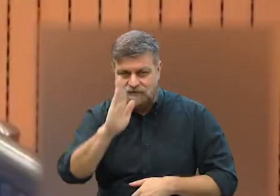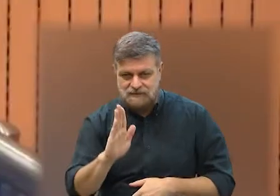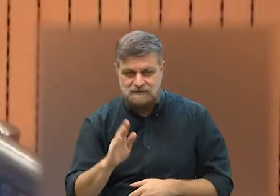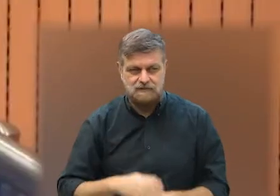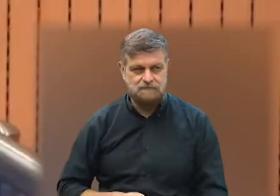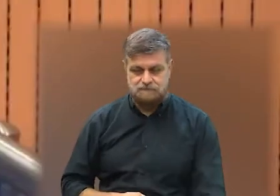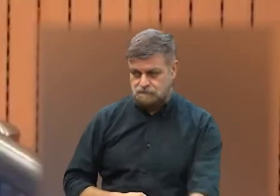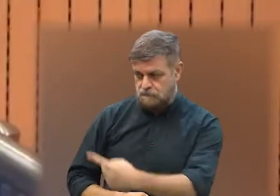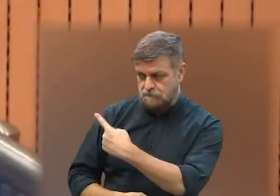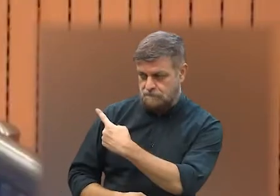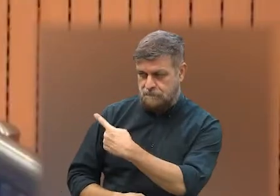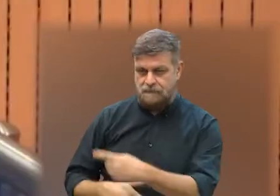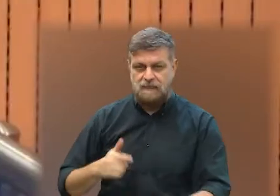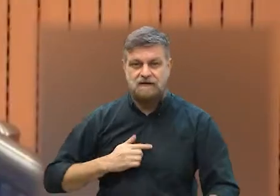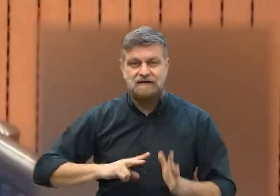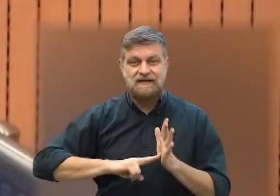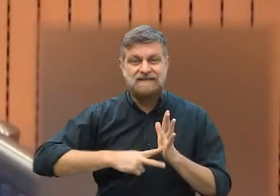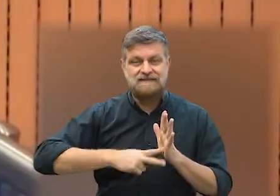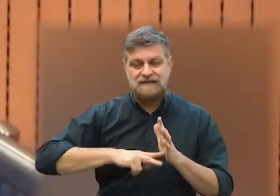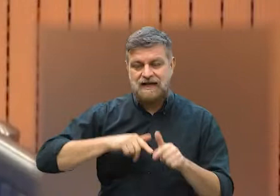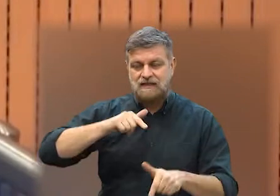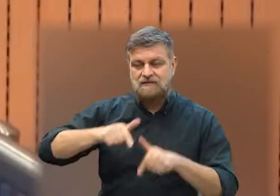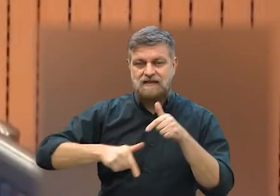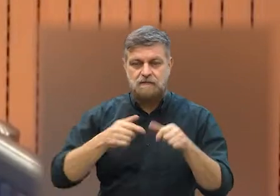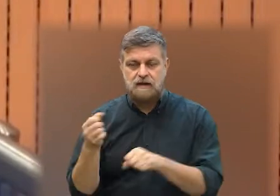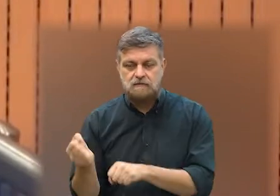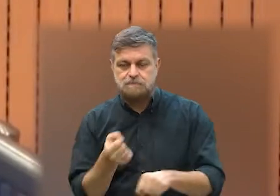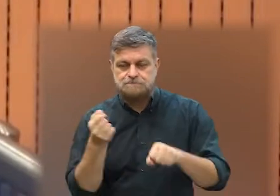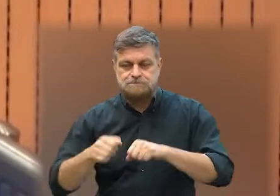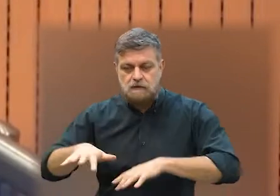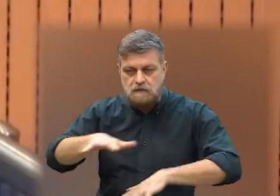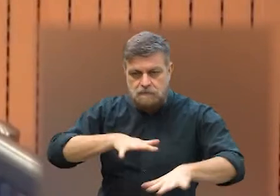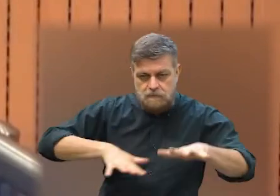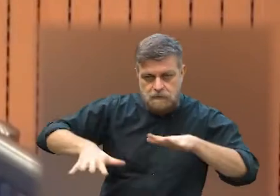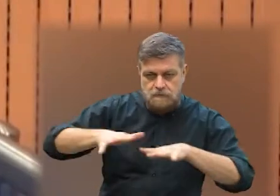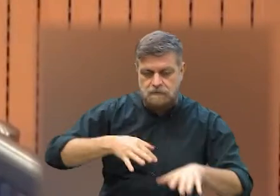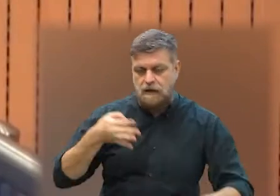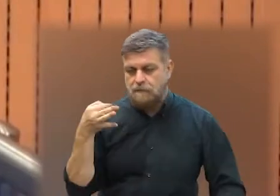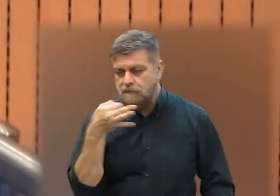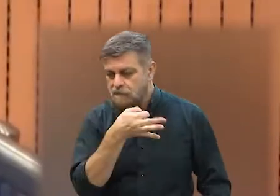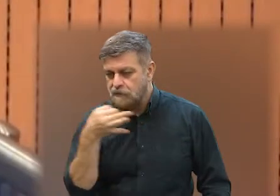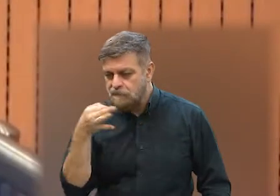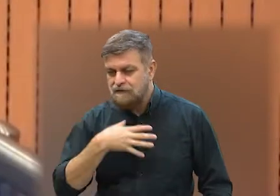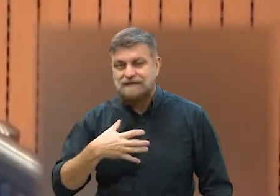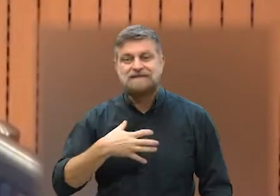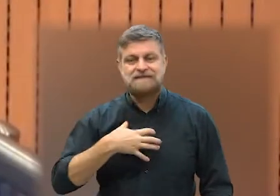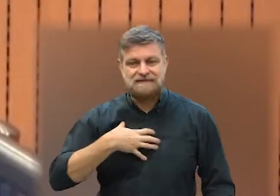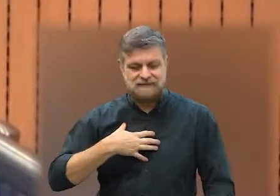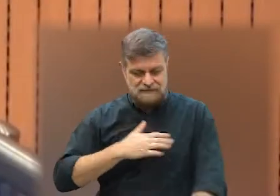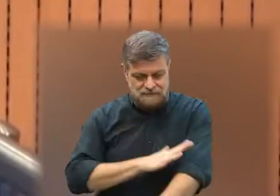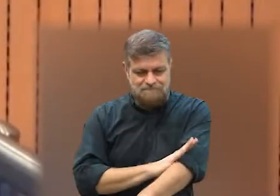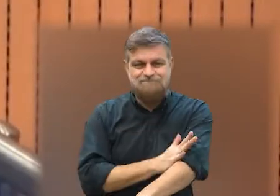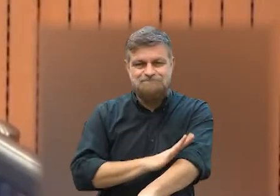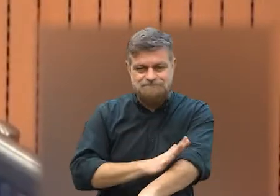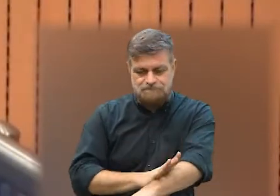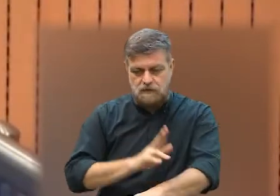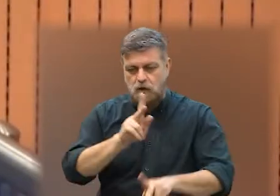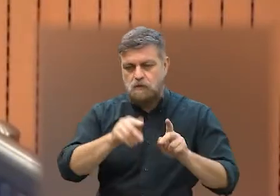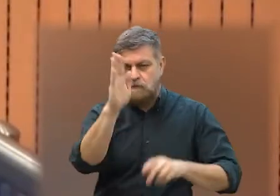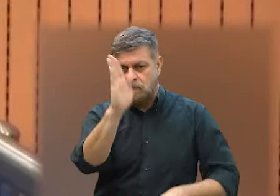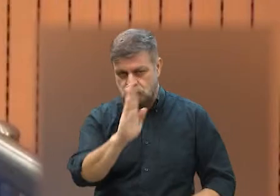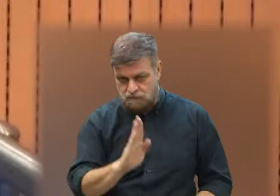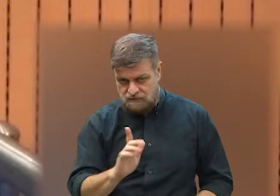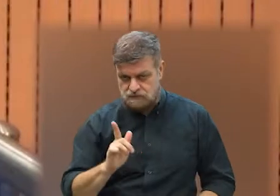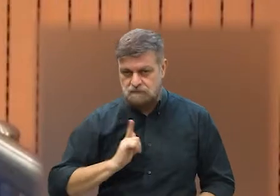Eliette Ferreira da Silva, do Sindicato dos Trabalhadores Domésticos, fez um discurso falando da discriminação do povo negro no